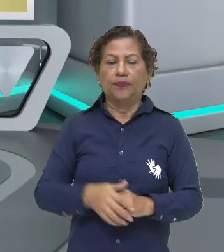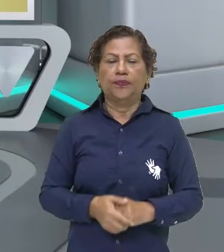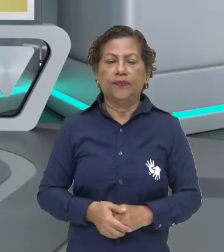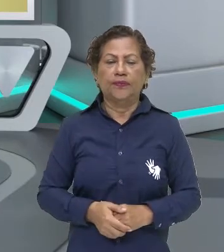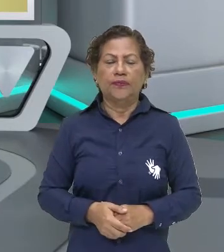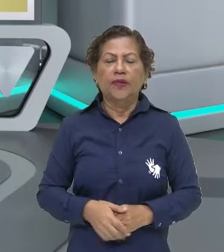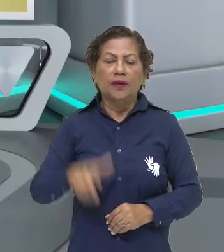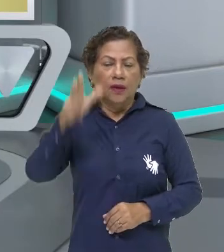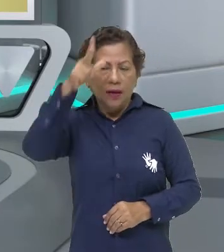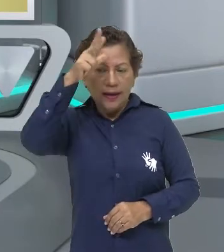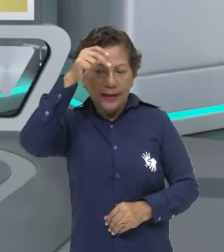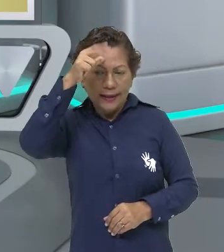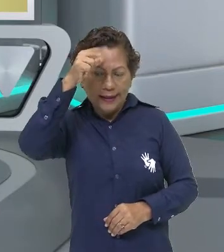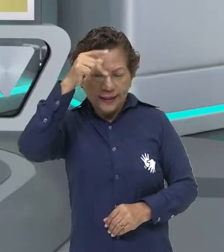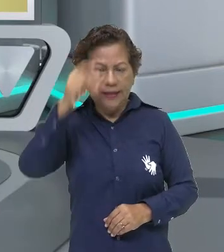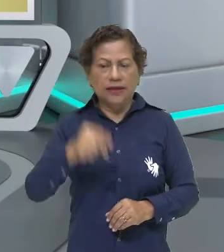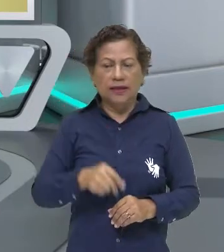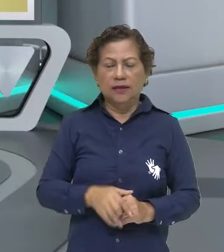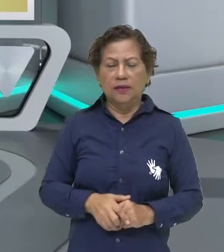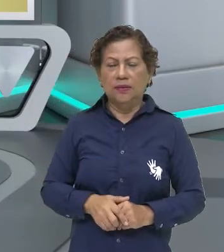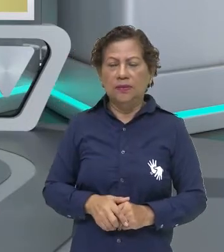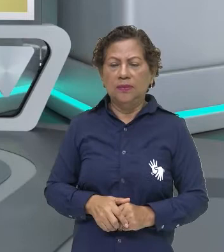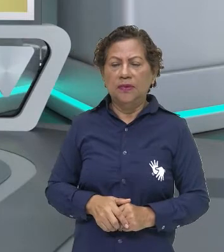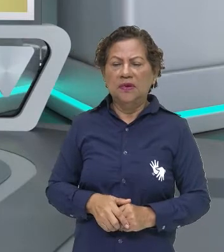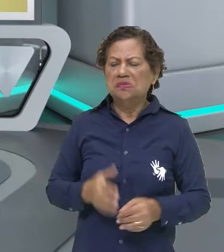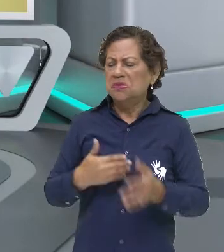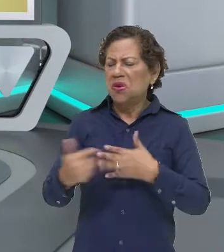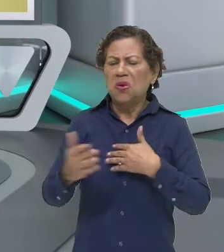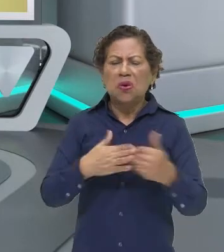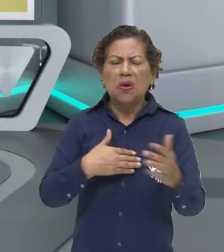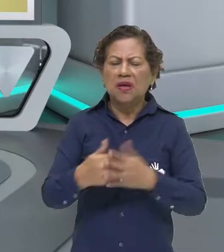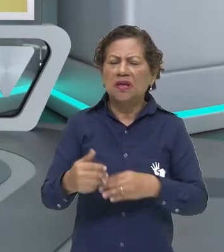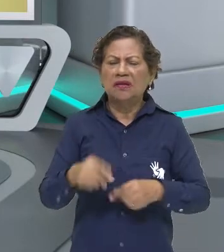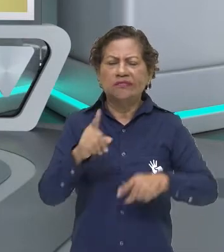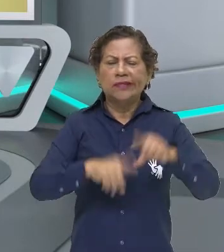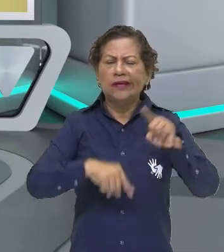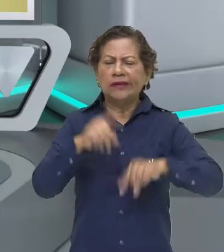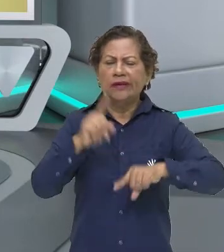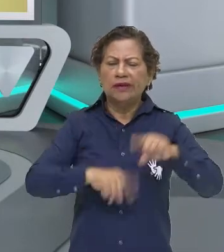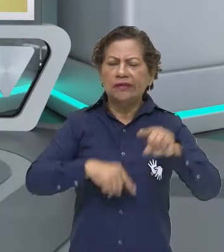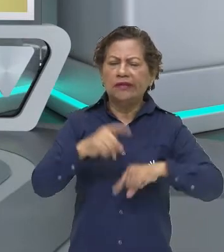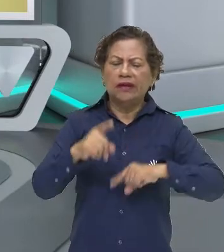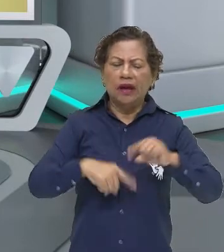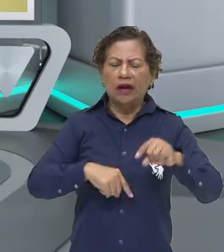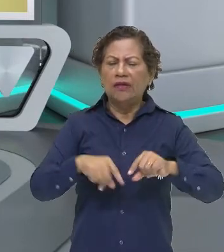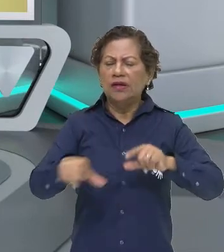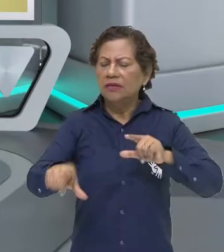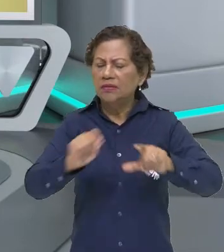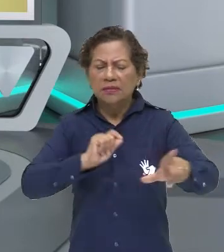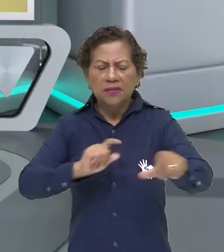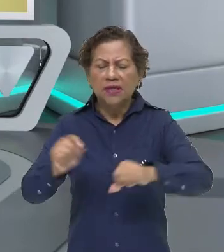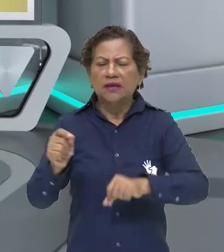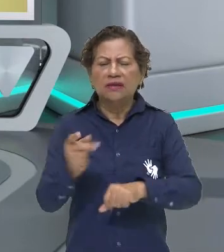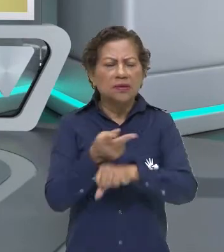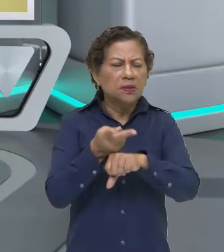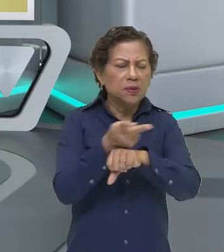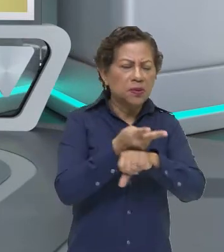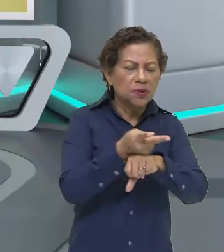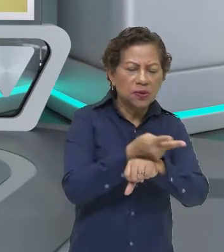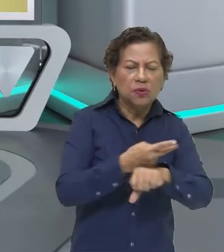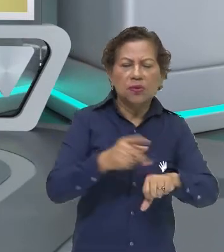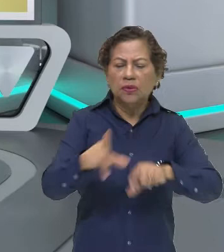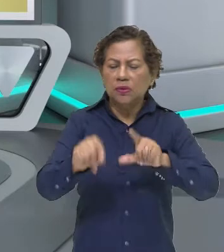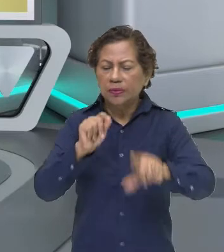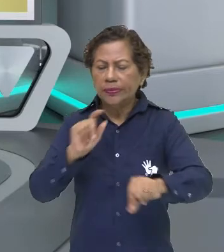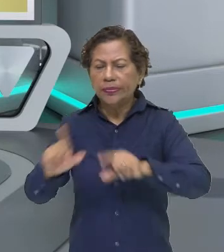pegar qualquer objeto que não tem, vamos dizer, um valor artístico. Não sei se vocês lembram quando eu